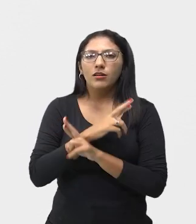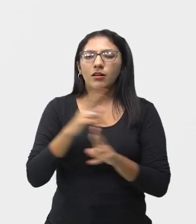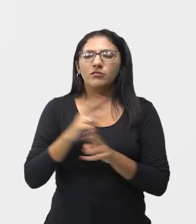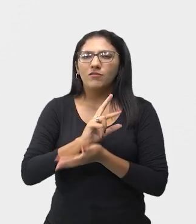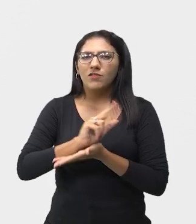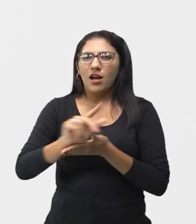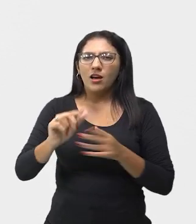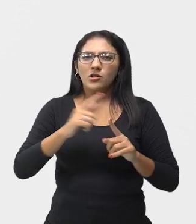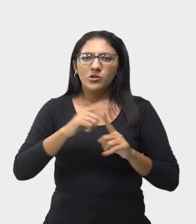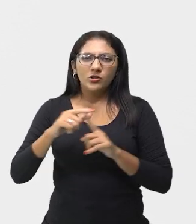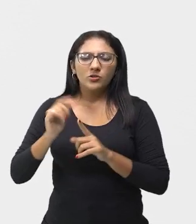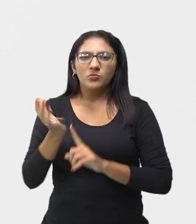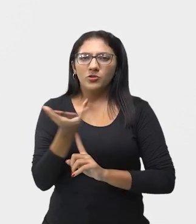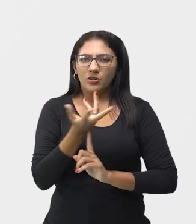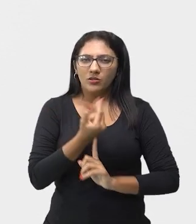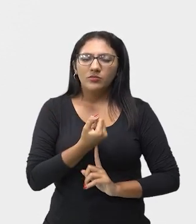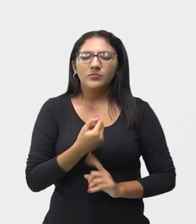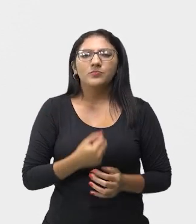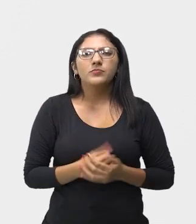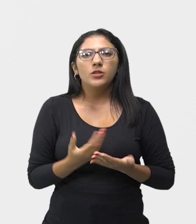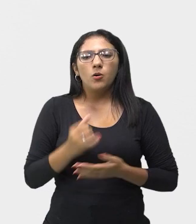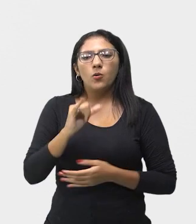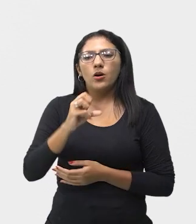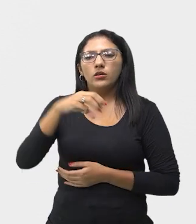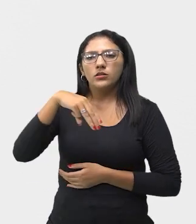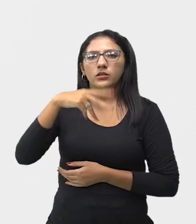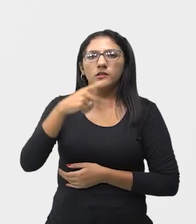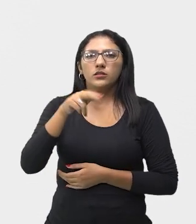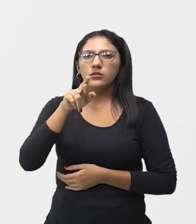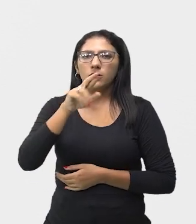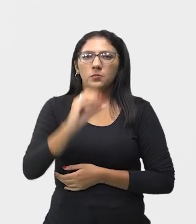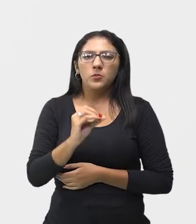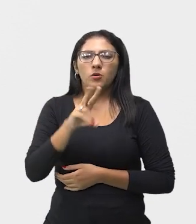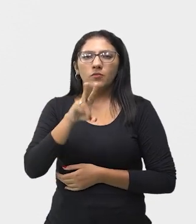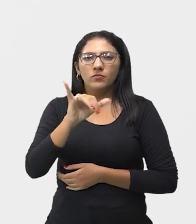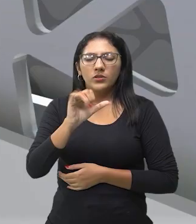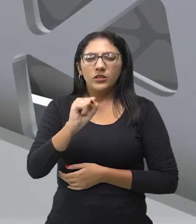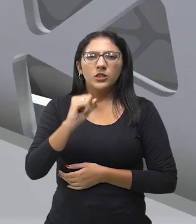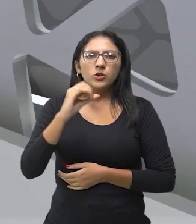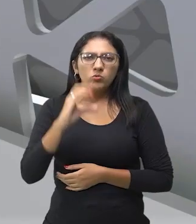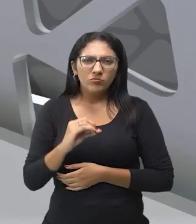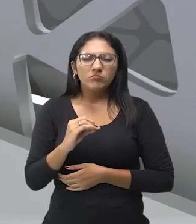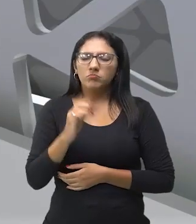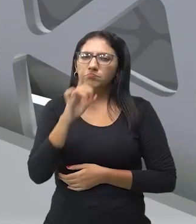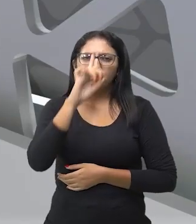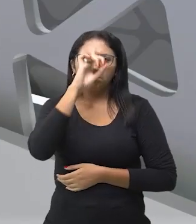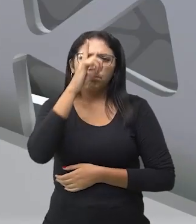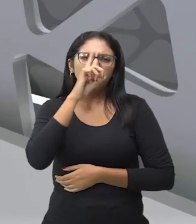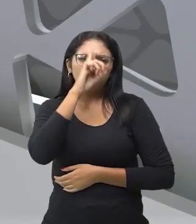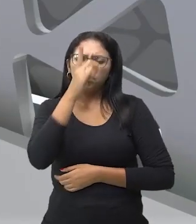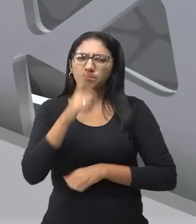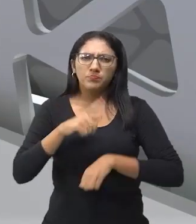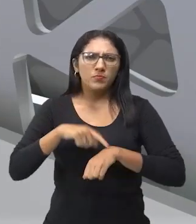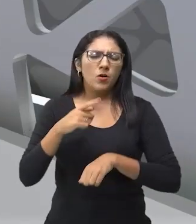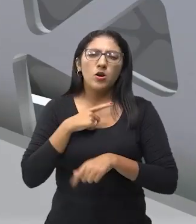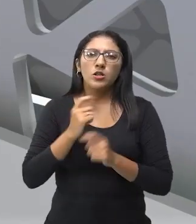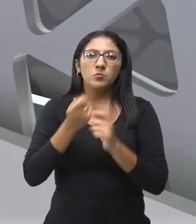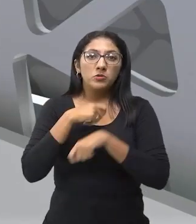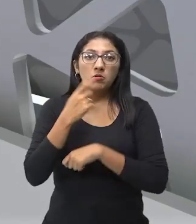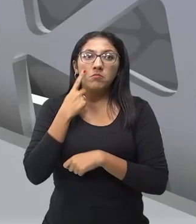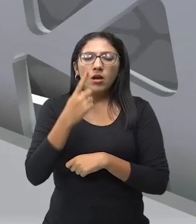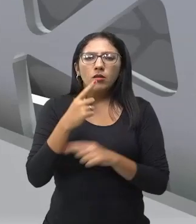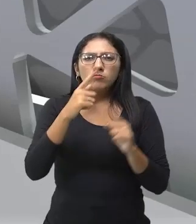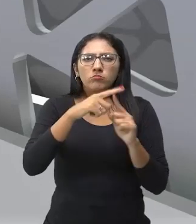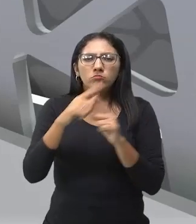artísticas. Então, o improviso pode ser visto em várias